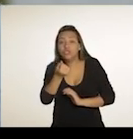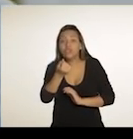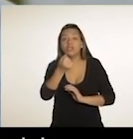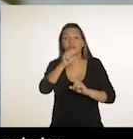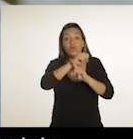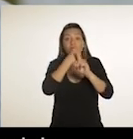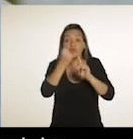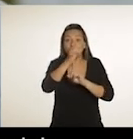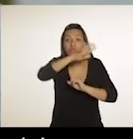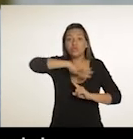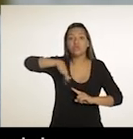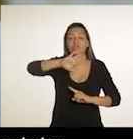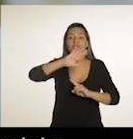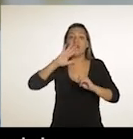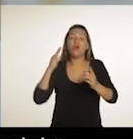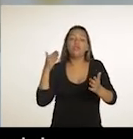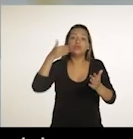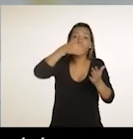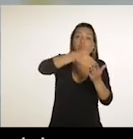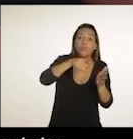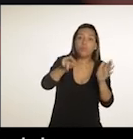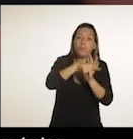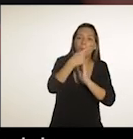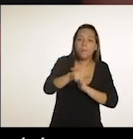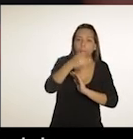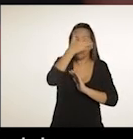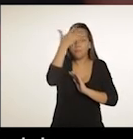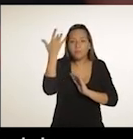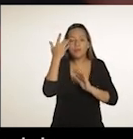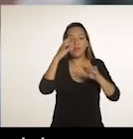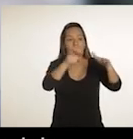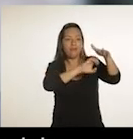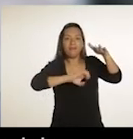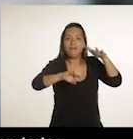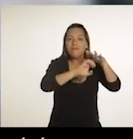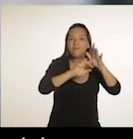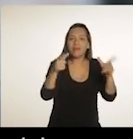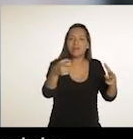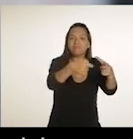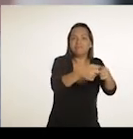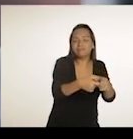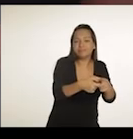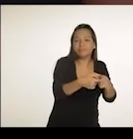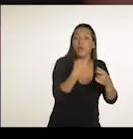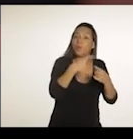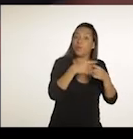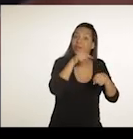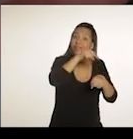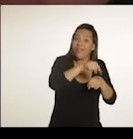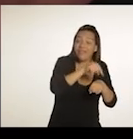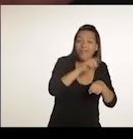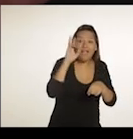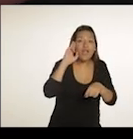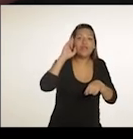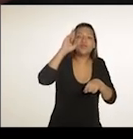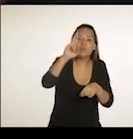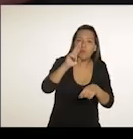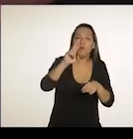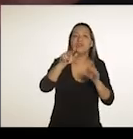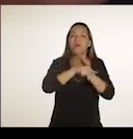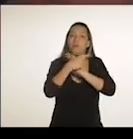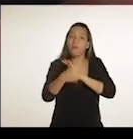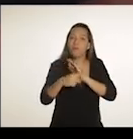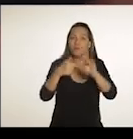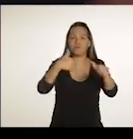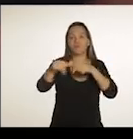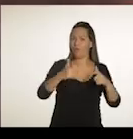social, esse dinheiro de investimento, chegar no micro empreendedor, chegar no pequeno, no médio empreendedor. É ele que gera emprego, é ele que faz a economia